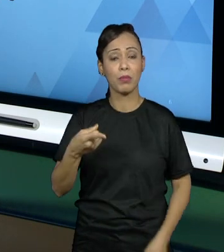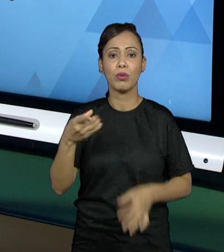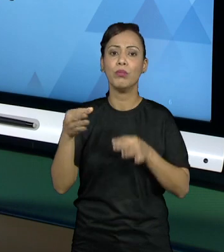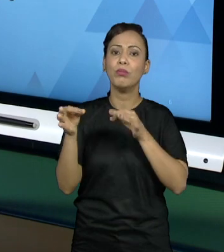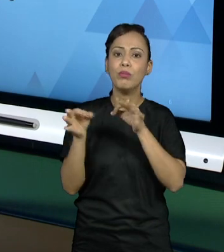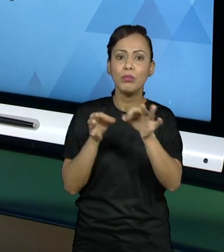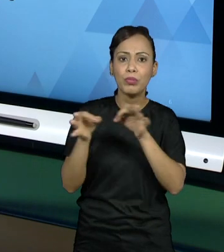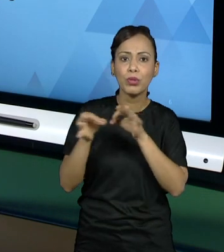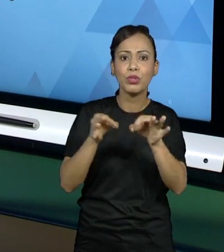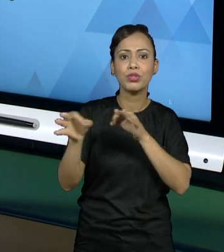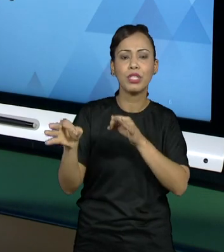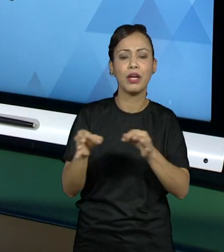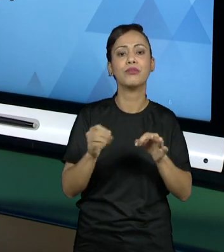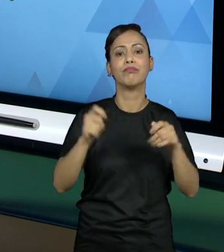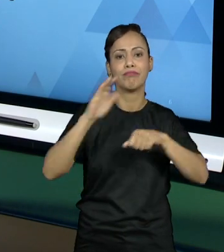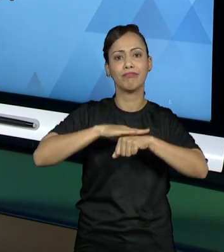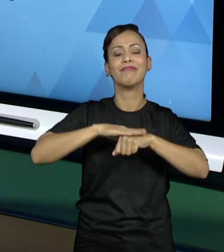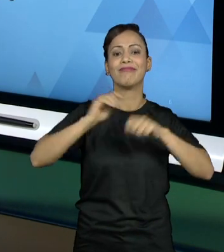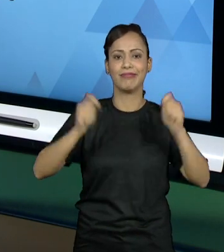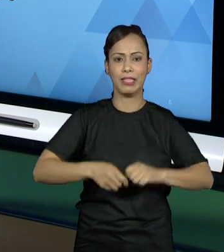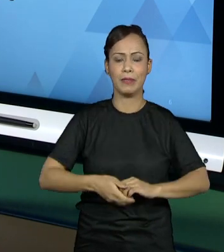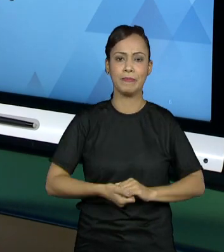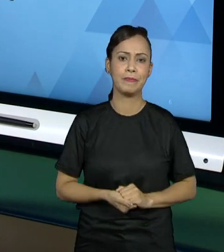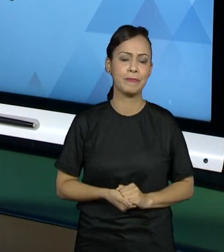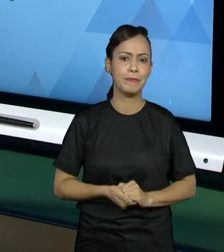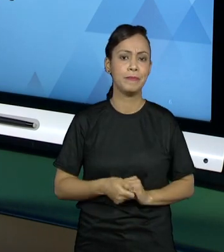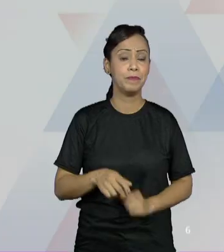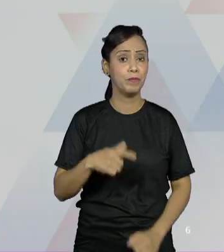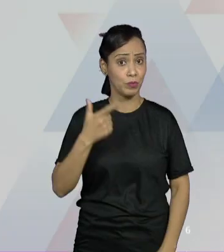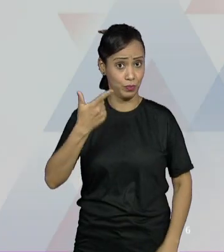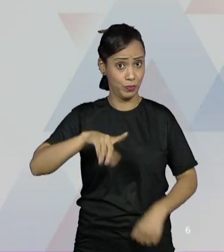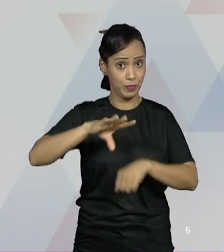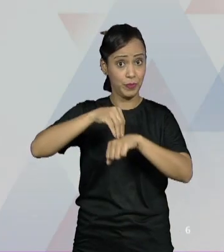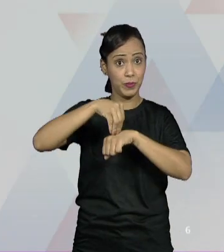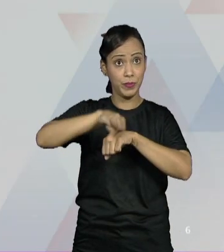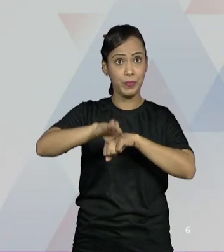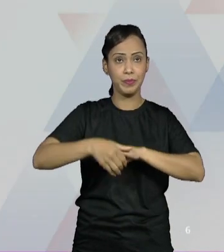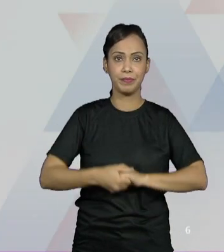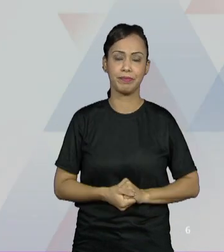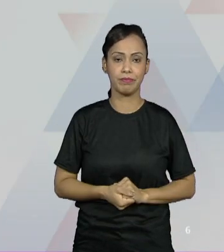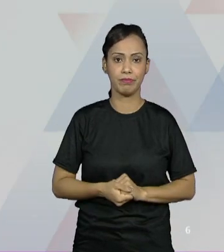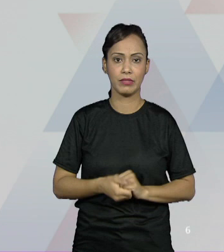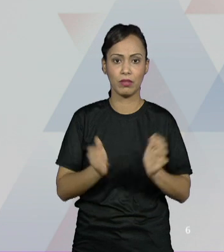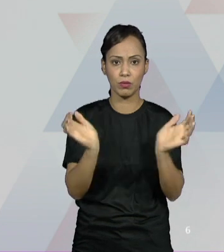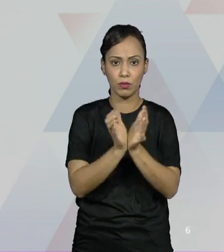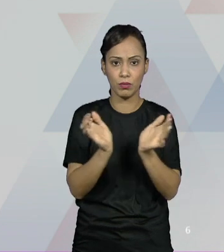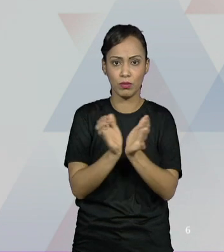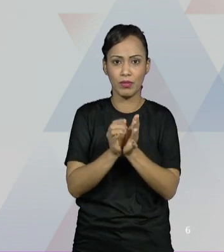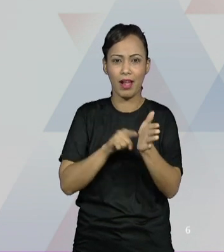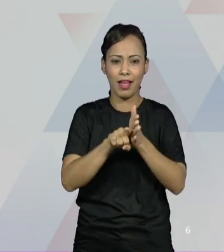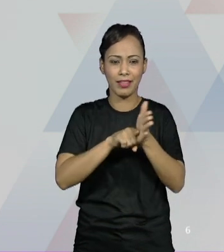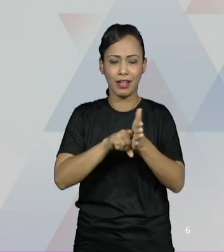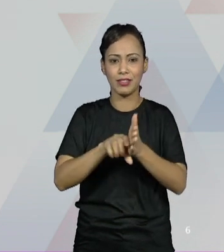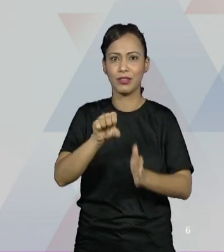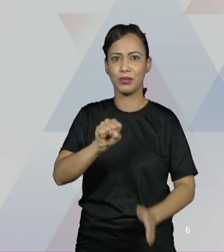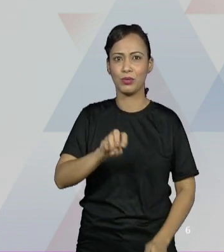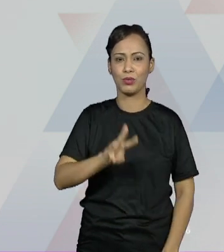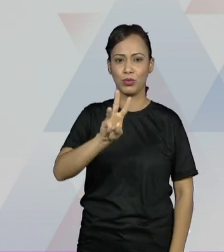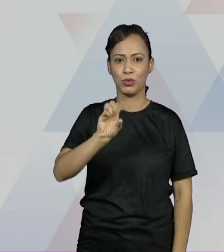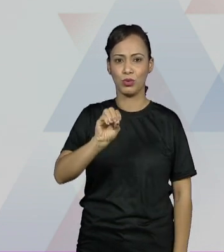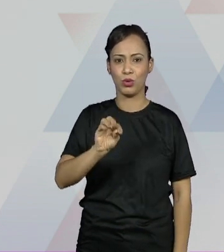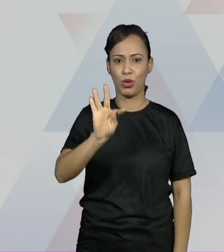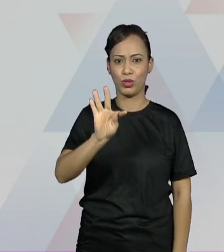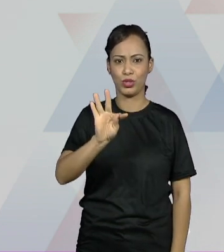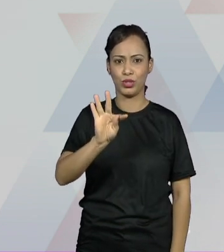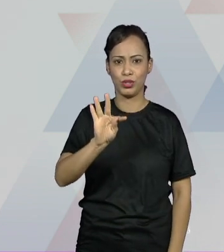essa etapa do papel. Uma outra ideia é a equipe fazer a análise SWOT do seu